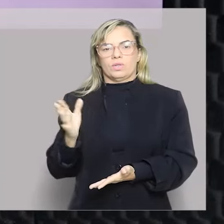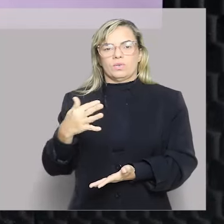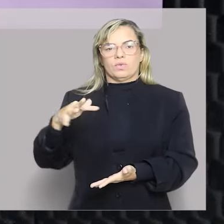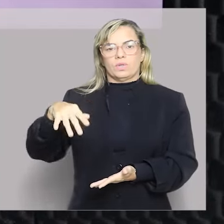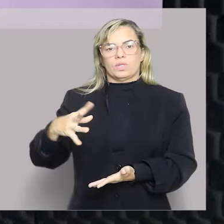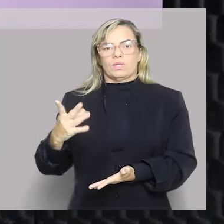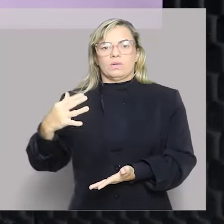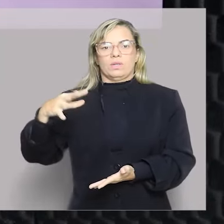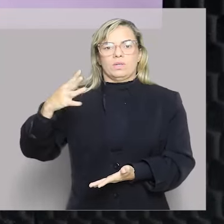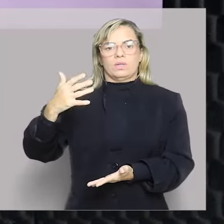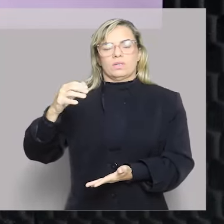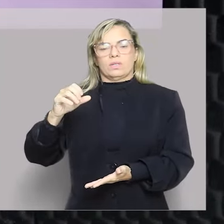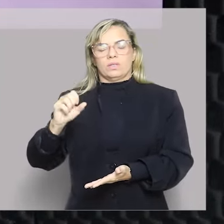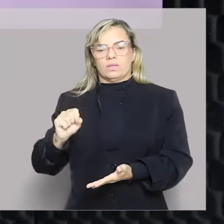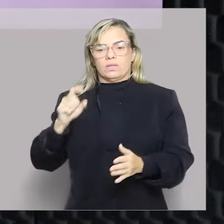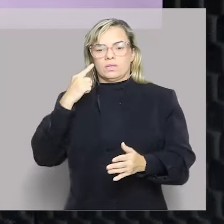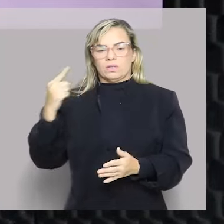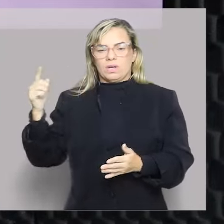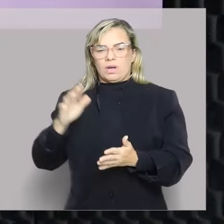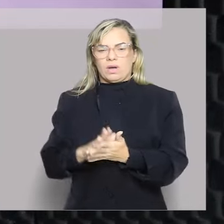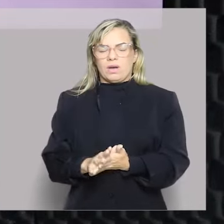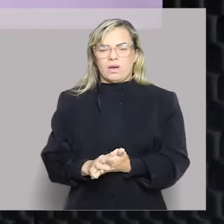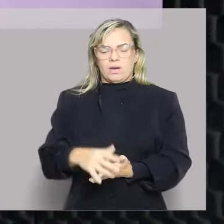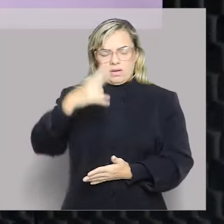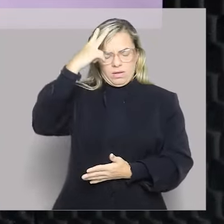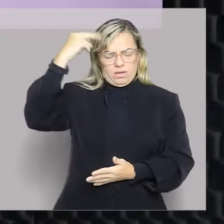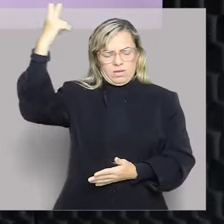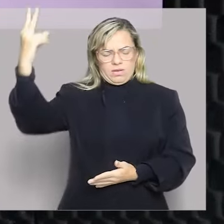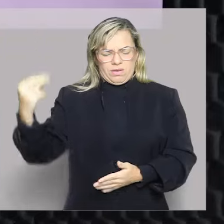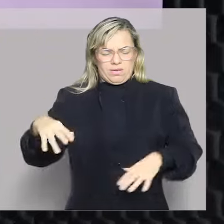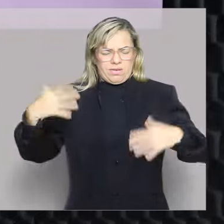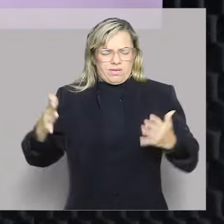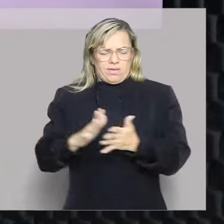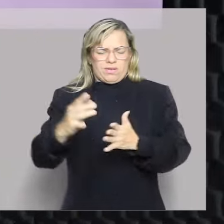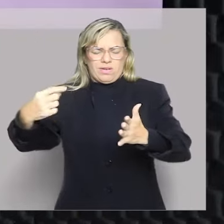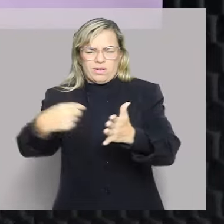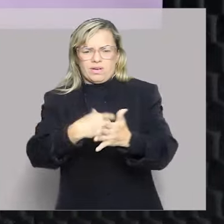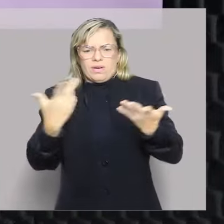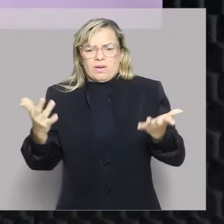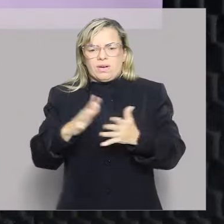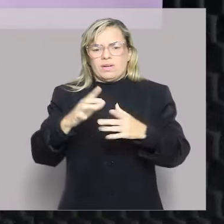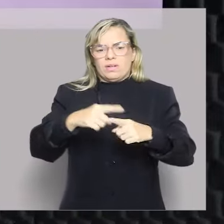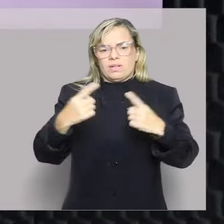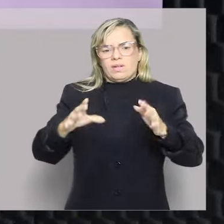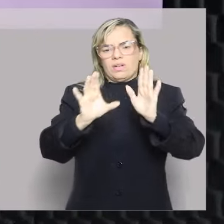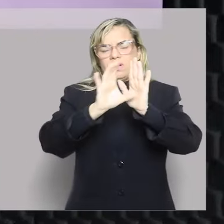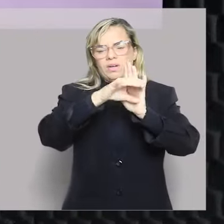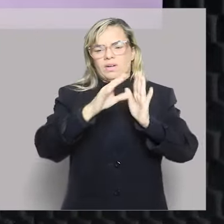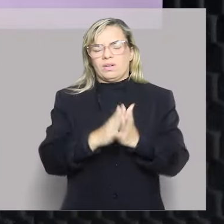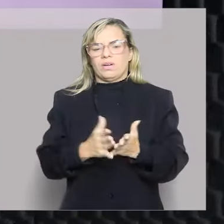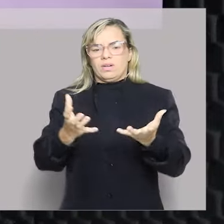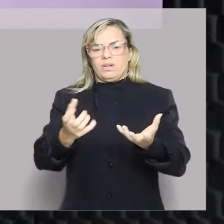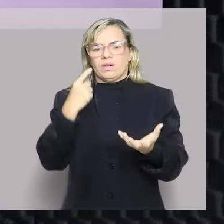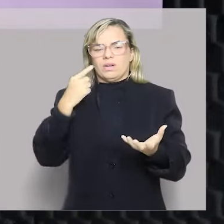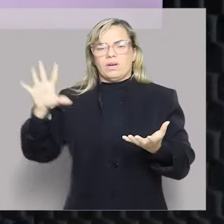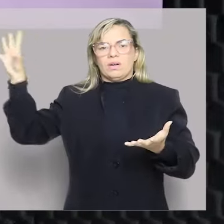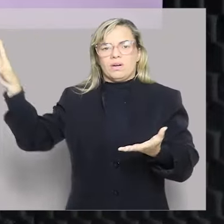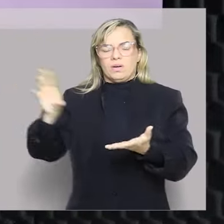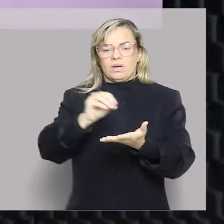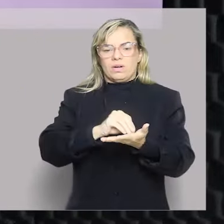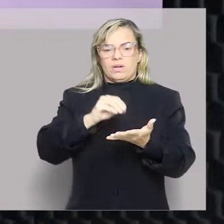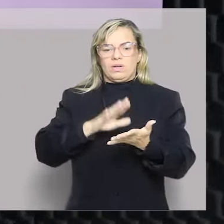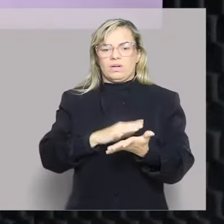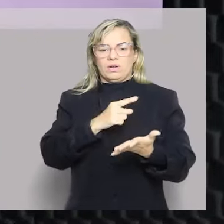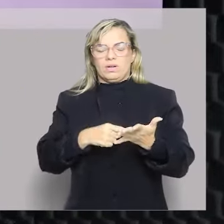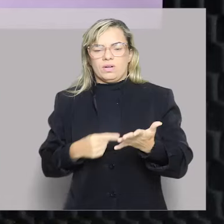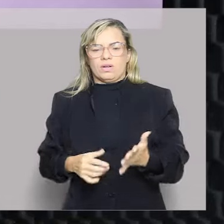são espertos já vão perguntar, sim, mas me dá um conceito aí de direitos fundamentais. Bem, se vocês querem, quero anotar, está aqui, esse material está